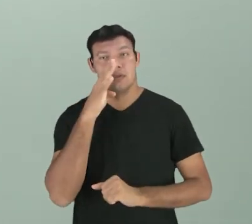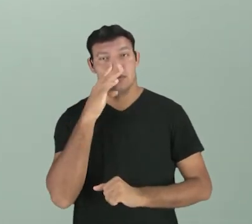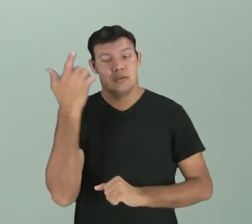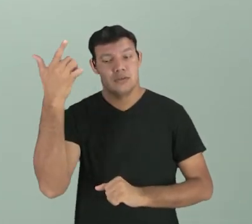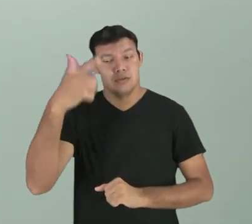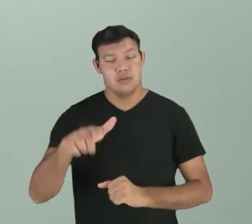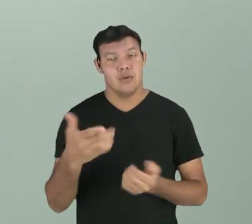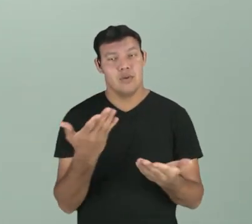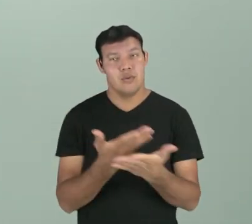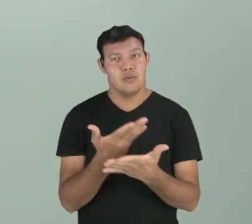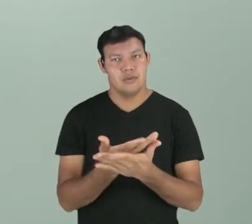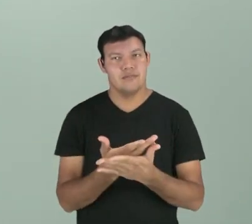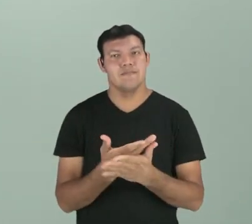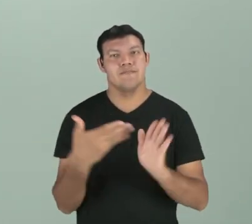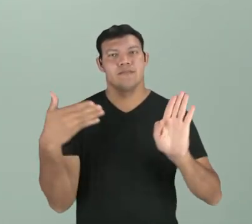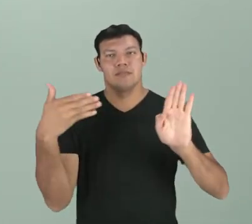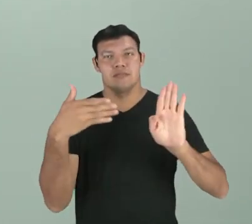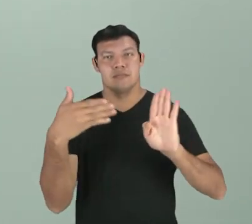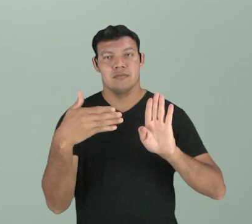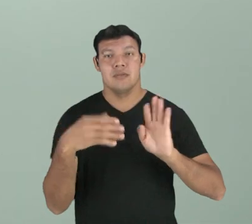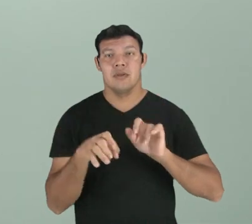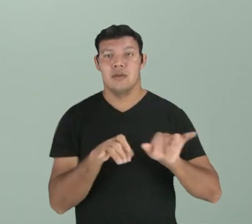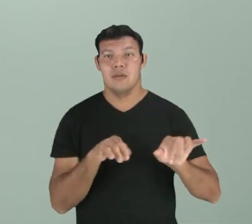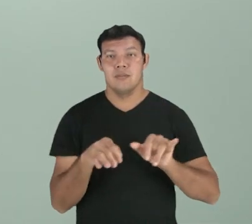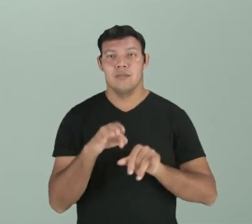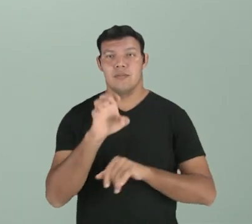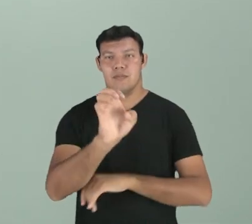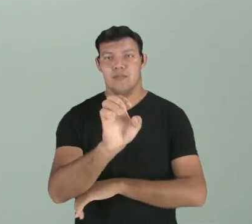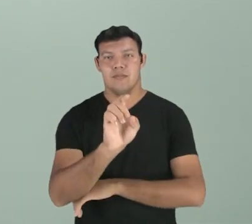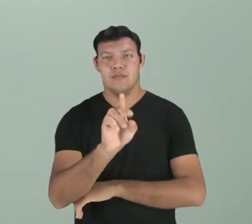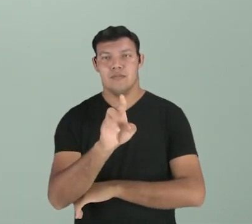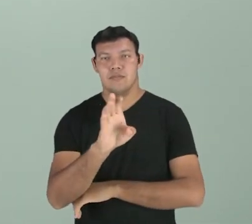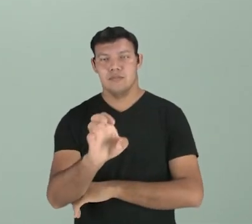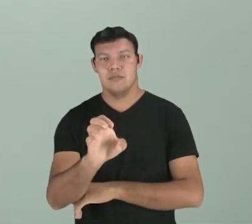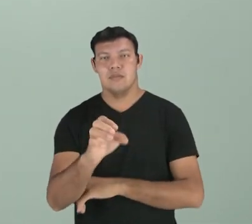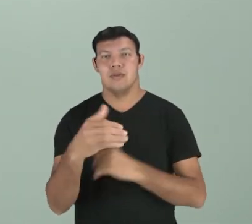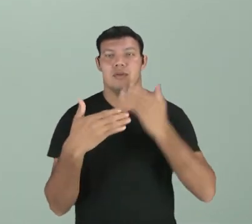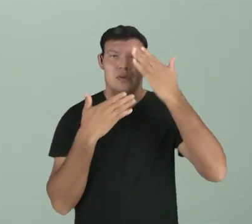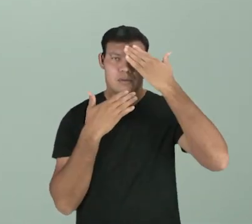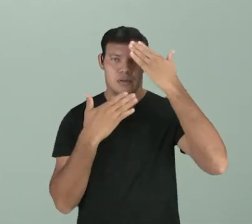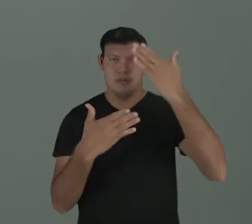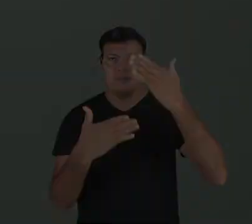esta aula novamente. Acessem a plataforma Eduque Acre. Obrigada.